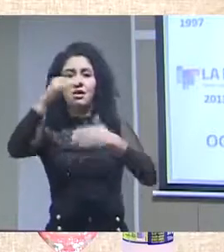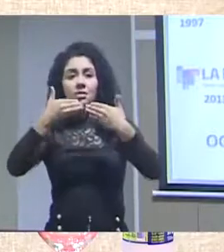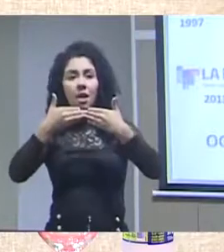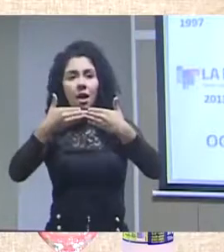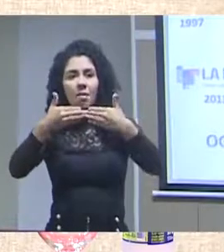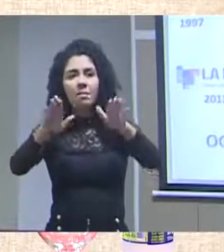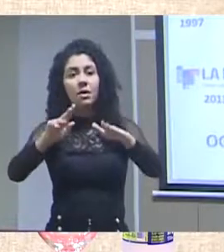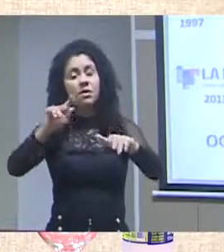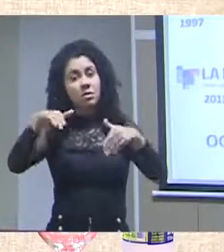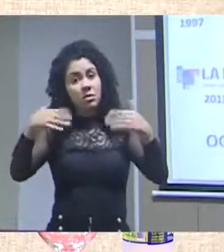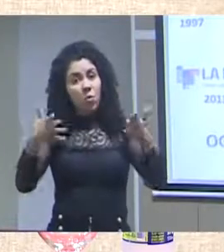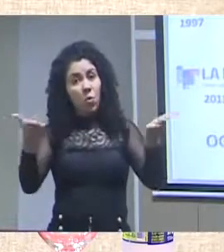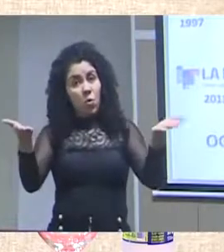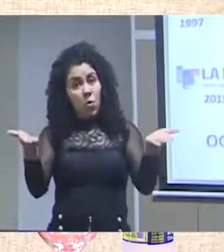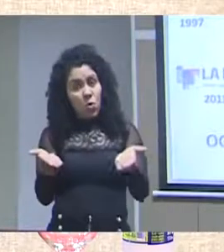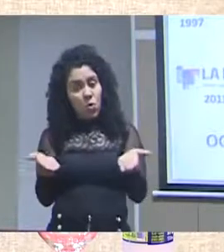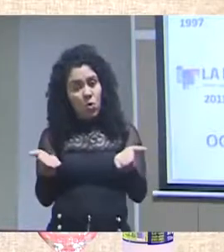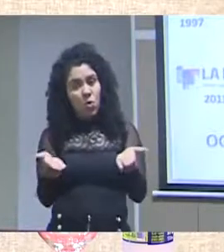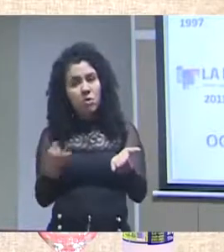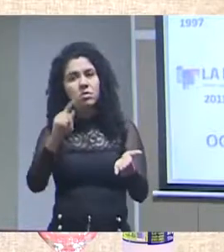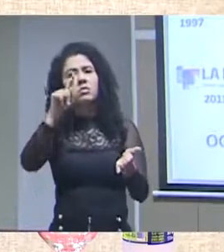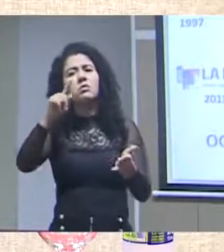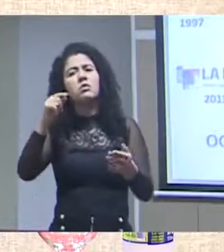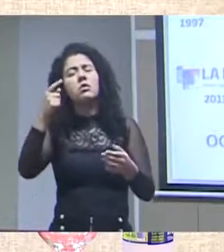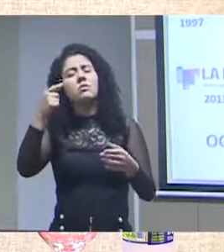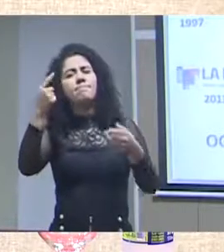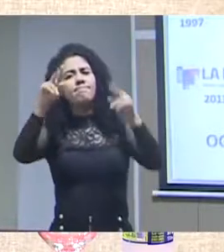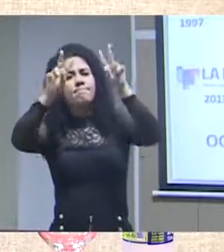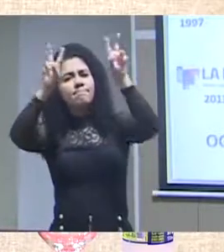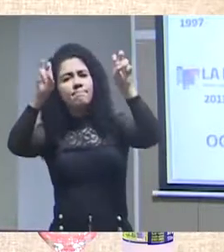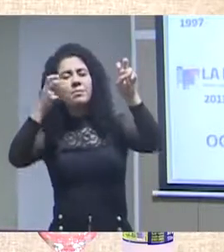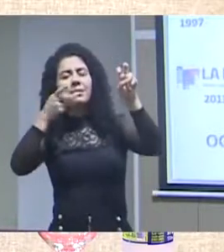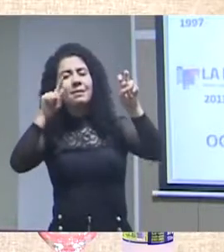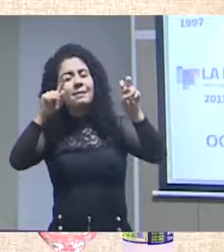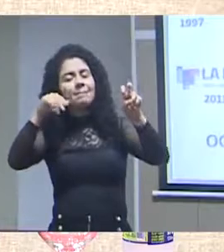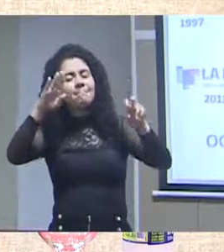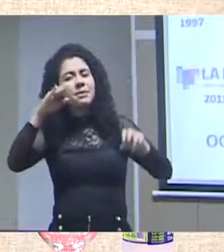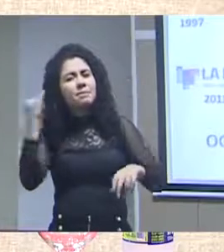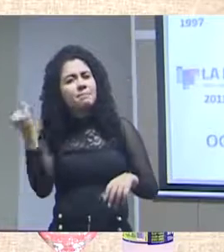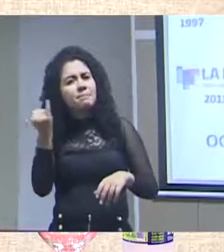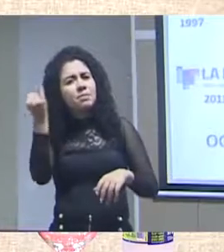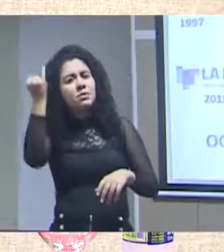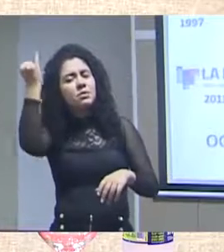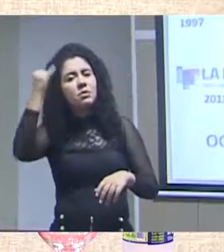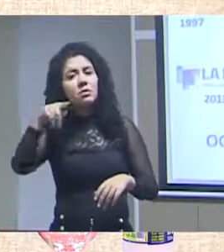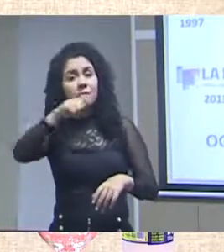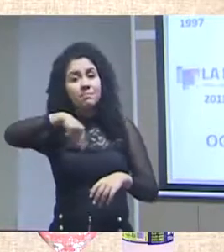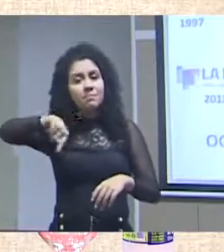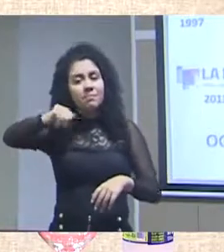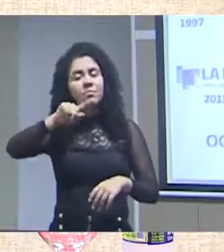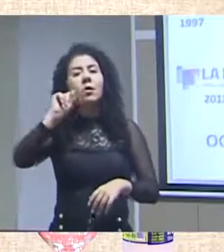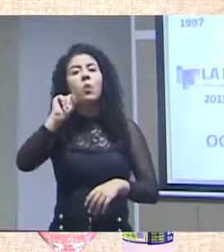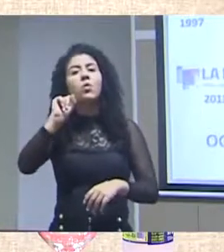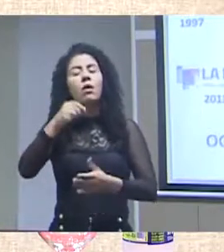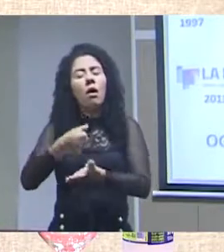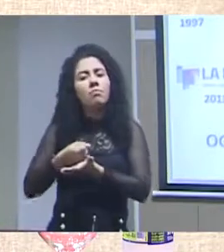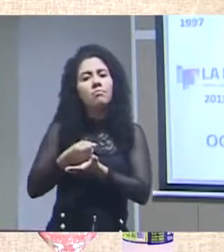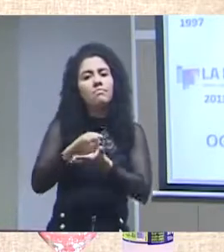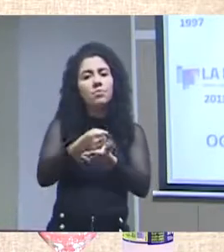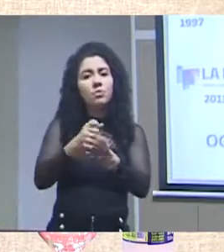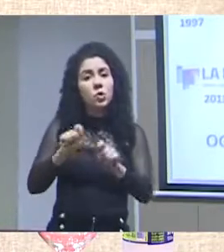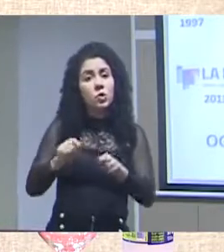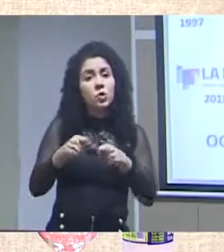Hoje, portanto, uma das questões cruciais e umas contribuições importantes são os